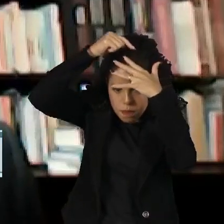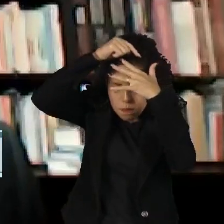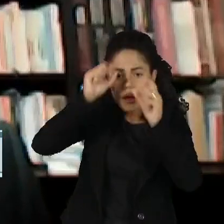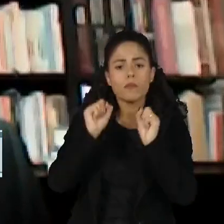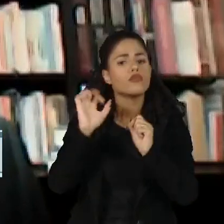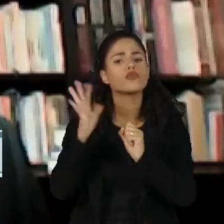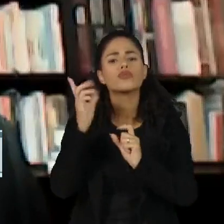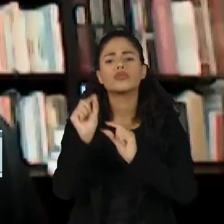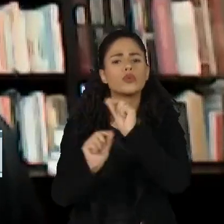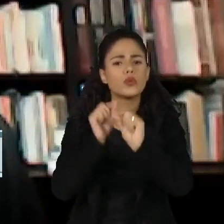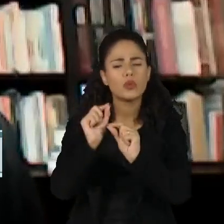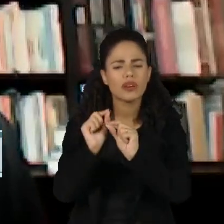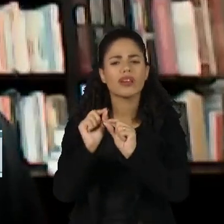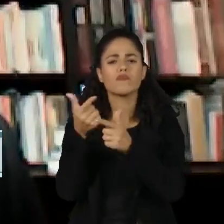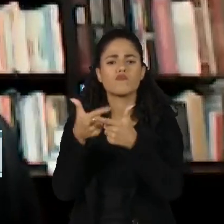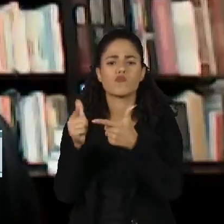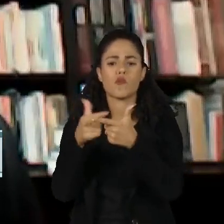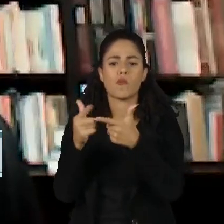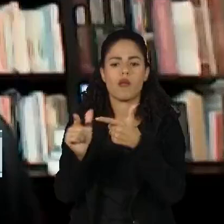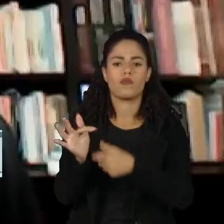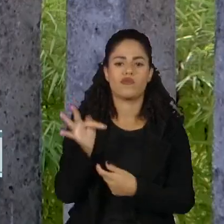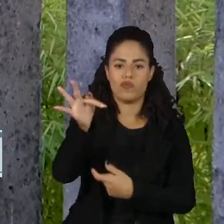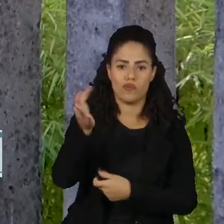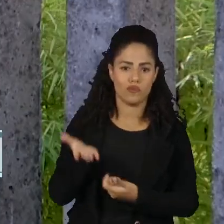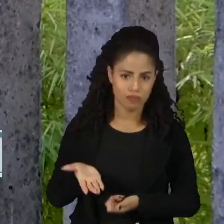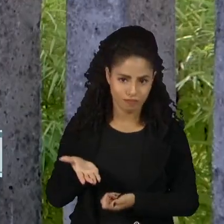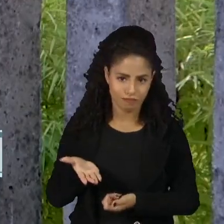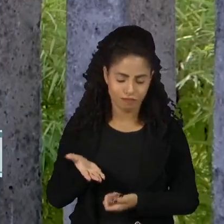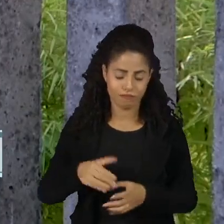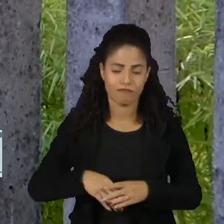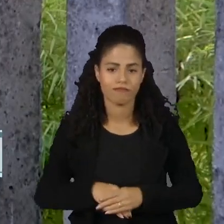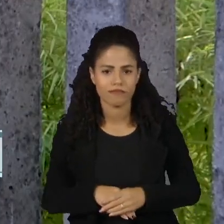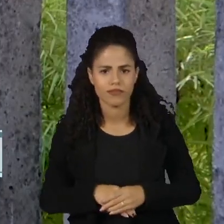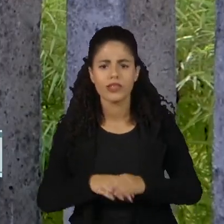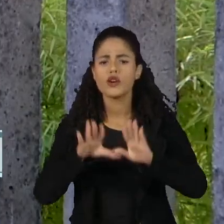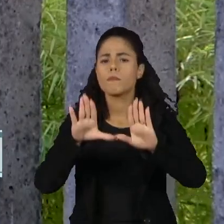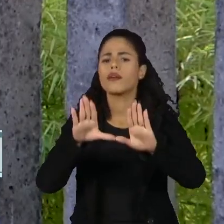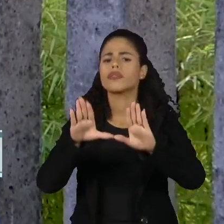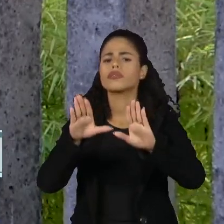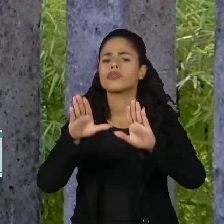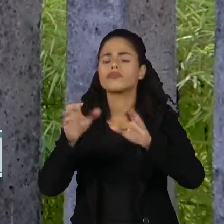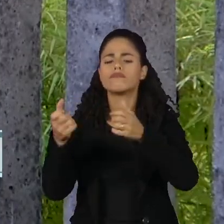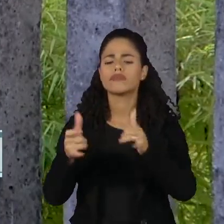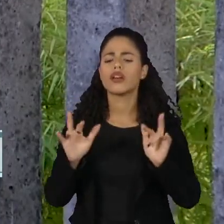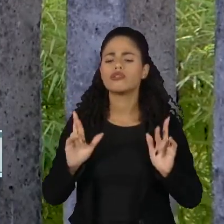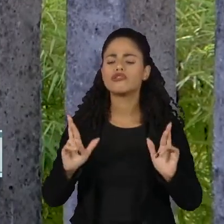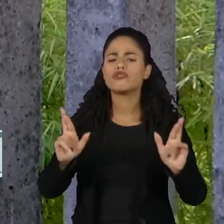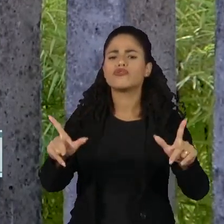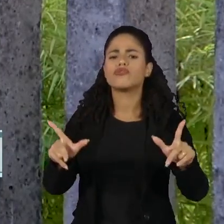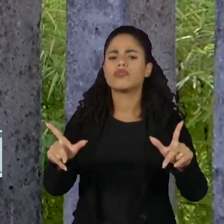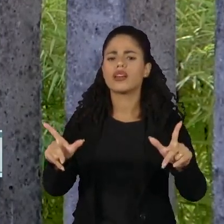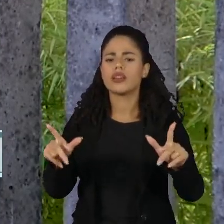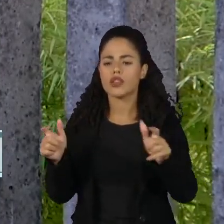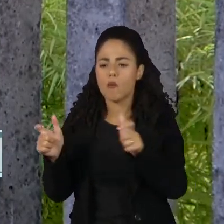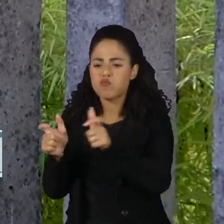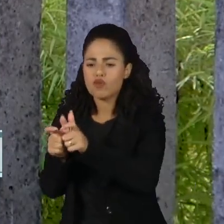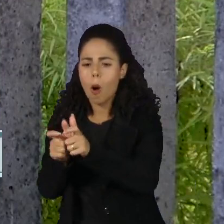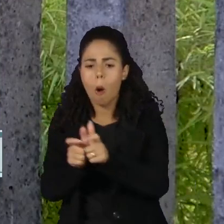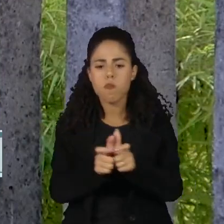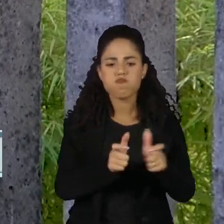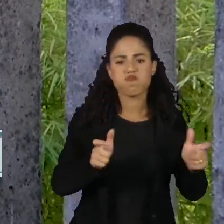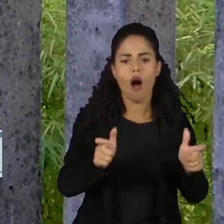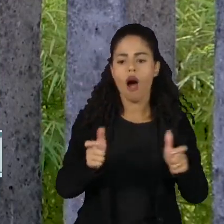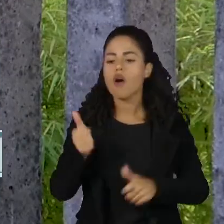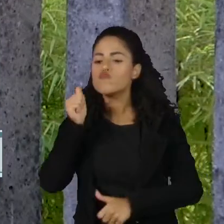gerar uma menor função cerebral. Para justificar a diferença no tamanho do cérebro de homens e mulheres,